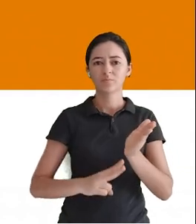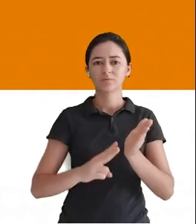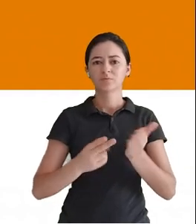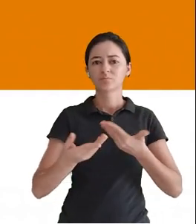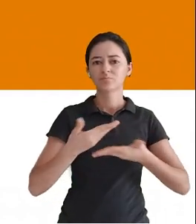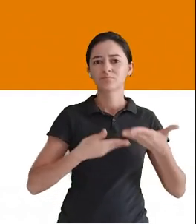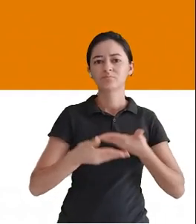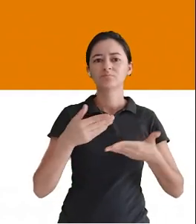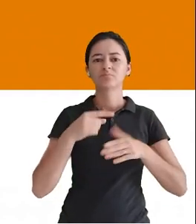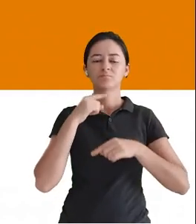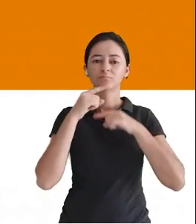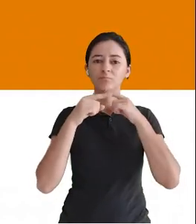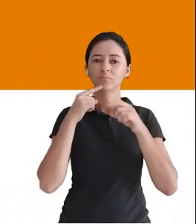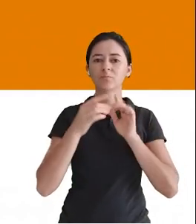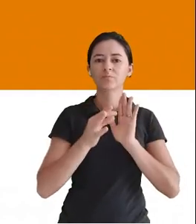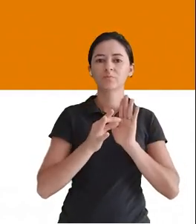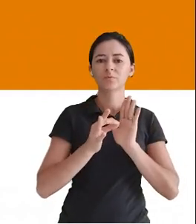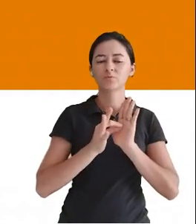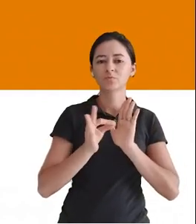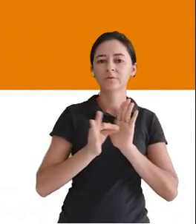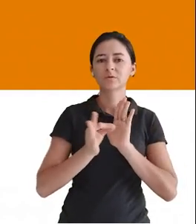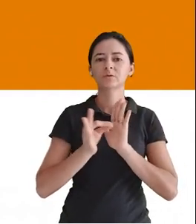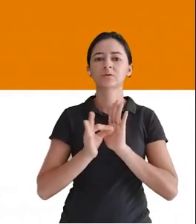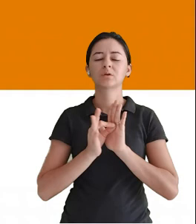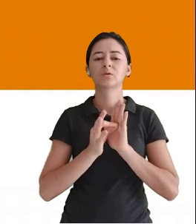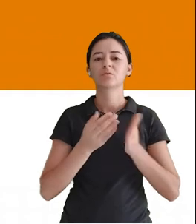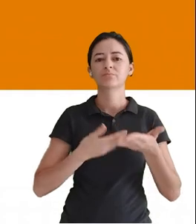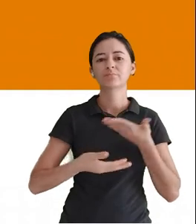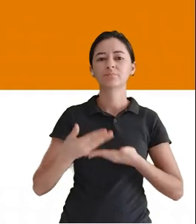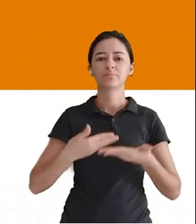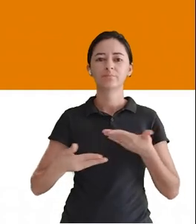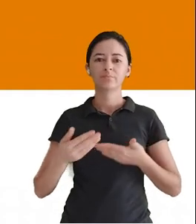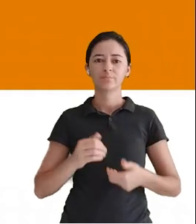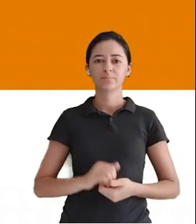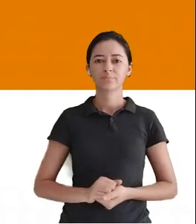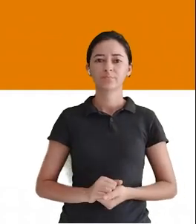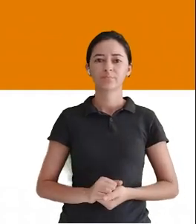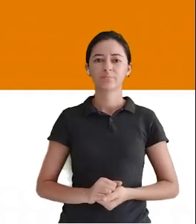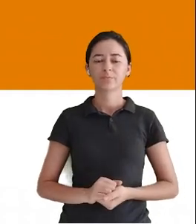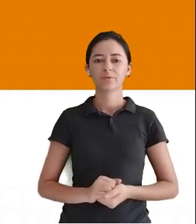vocês compartilharem Ideias Dicas Entre vocês Tá bom?